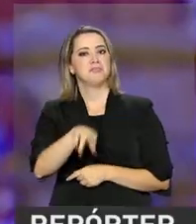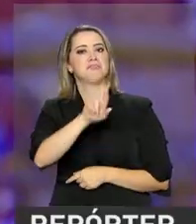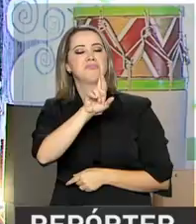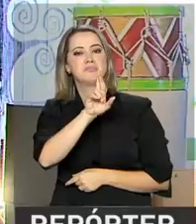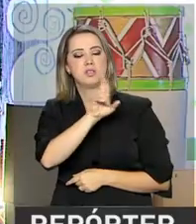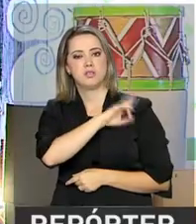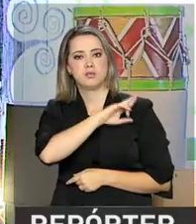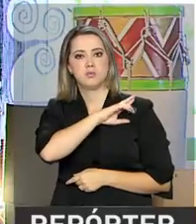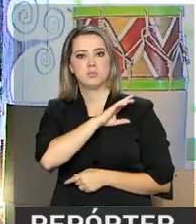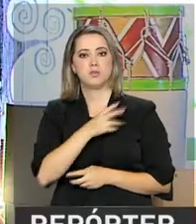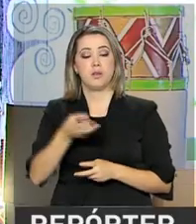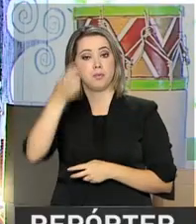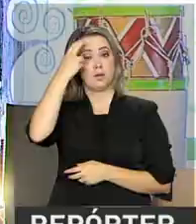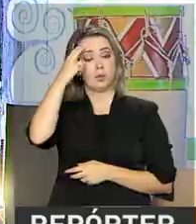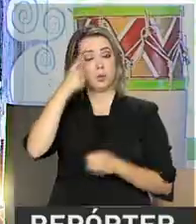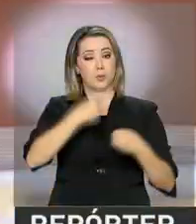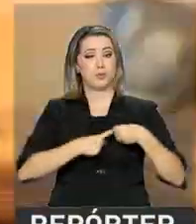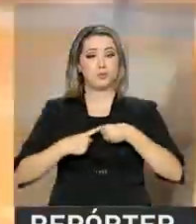cultural da cidade.